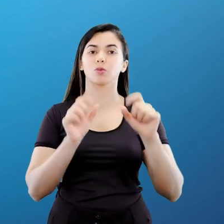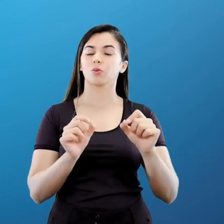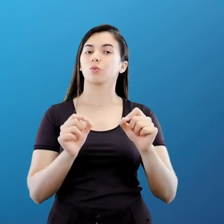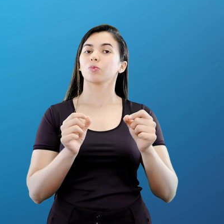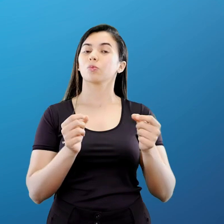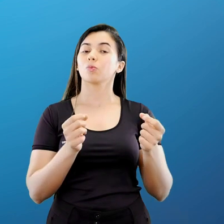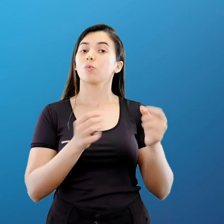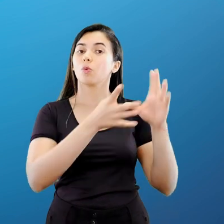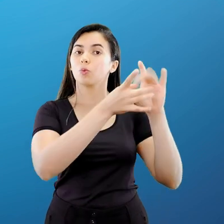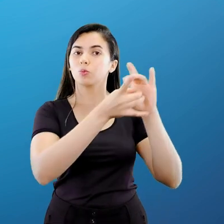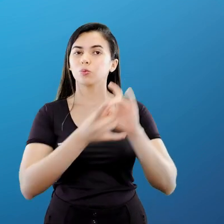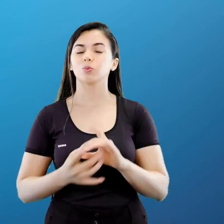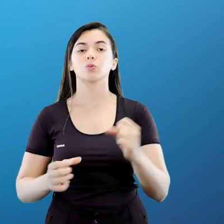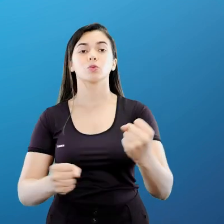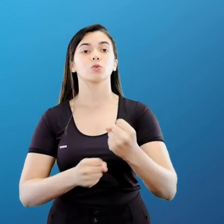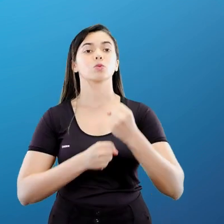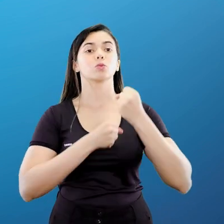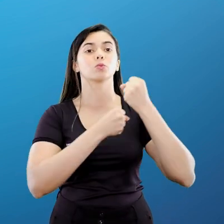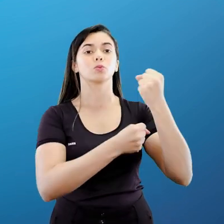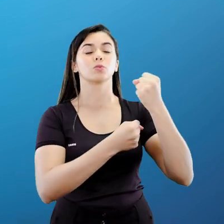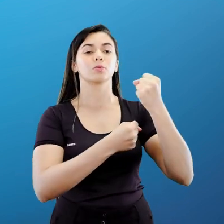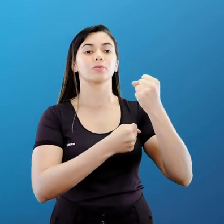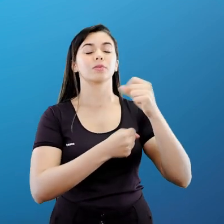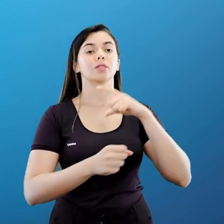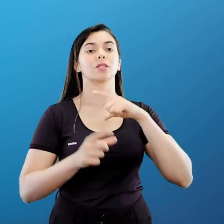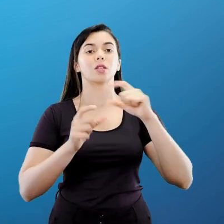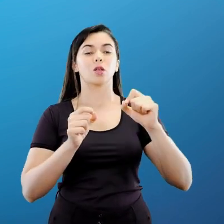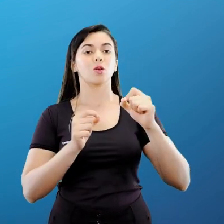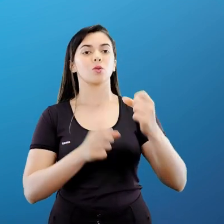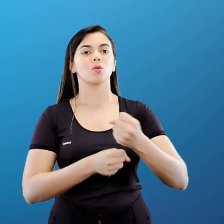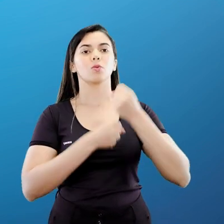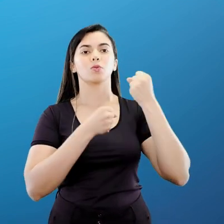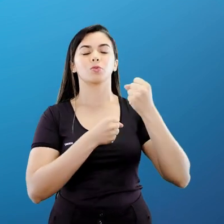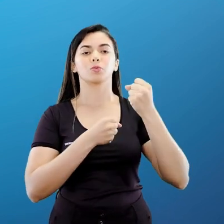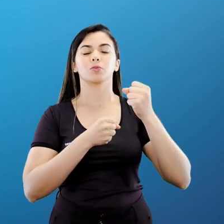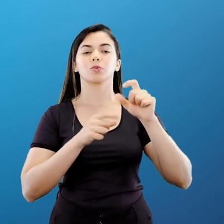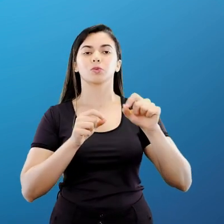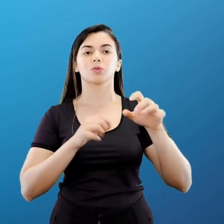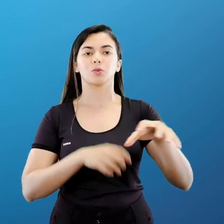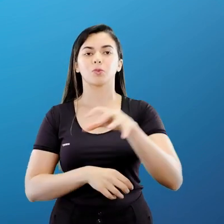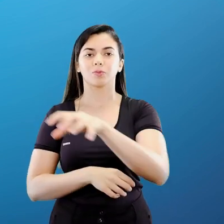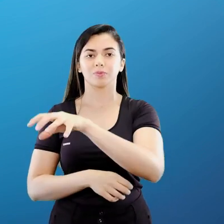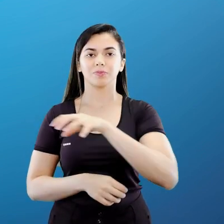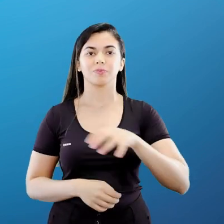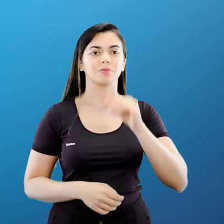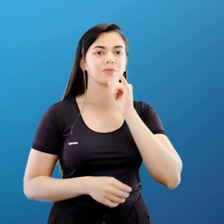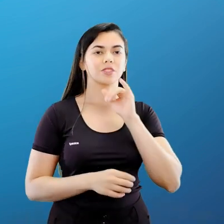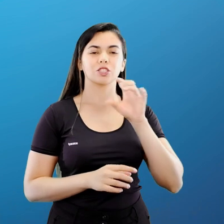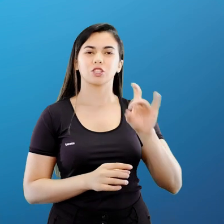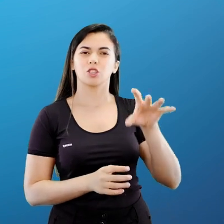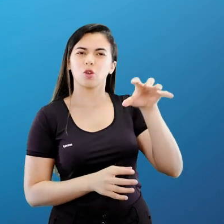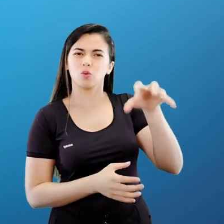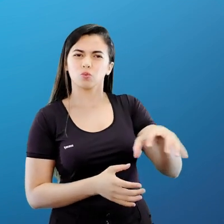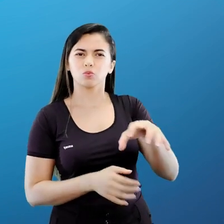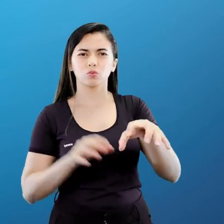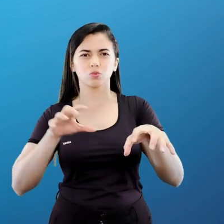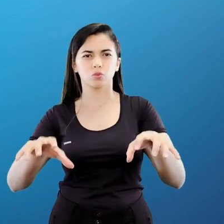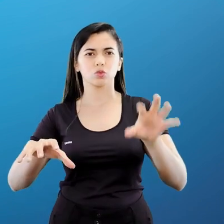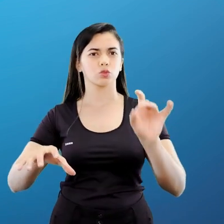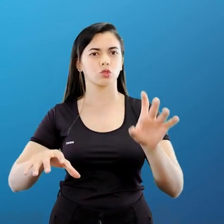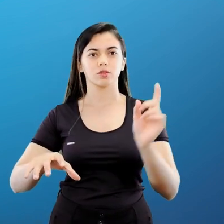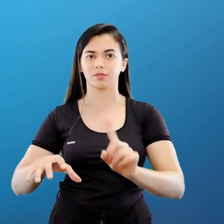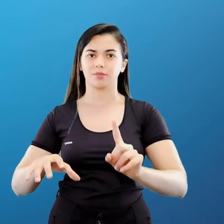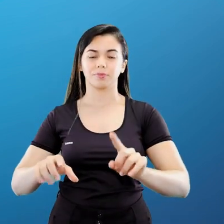em que o poder é mais distribuído entre as nações. Compreenderam? Não é mais concentrado em um ou no